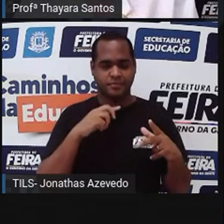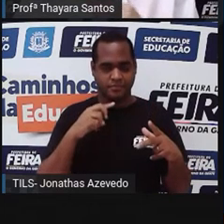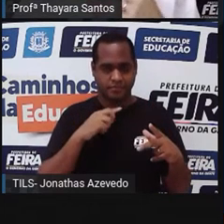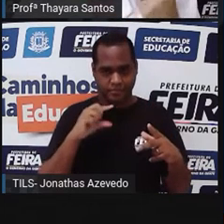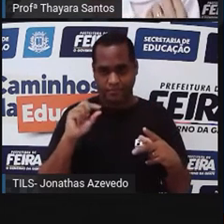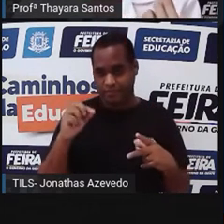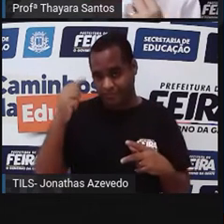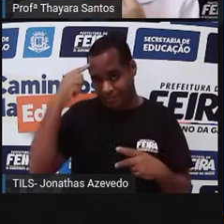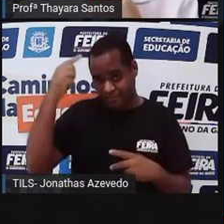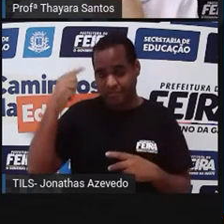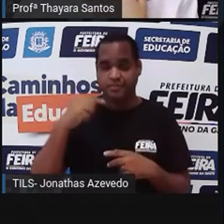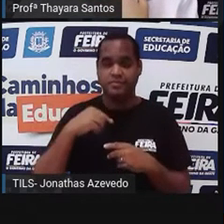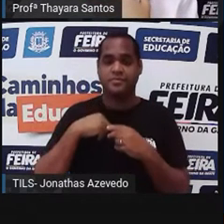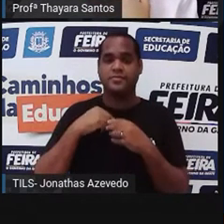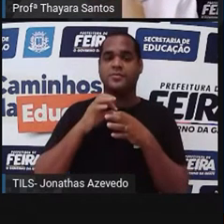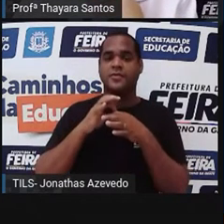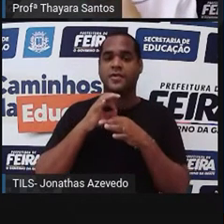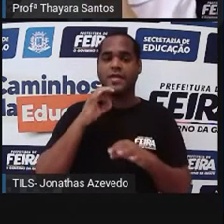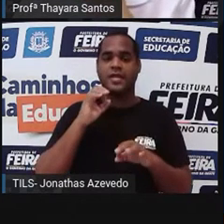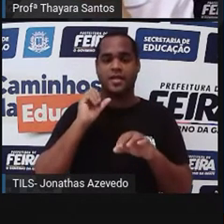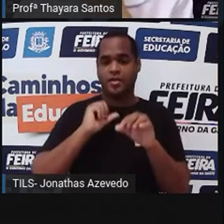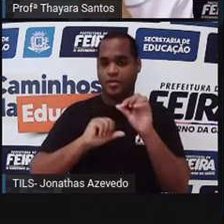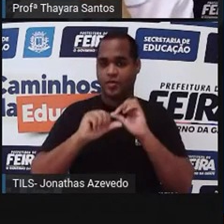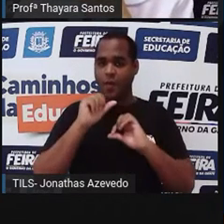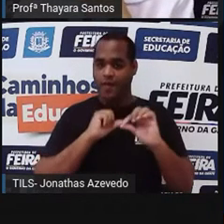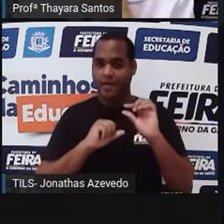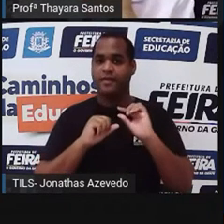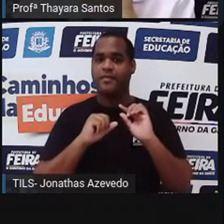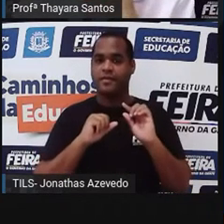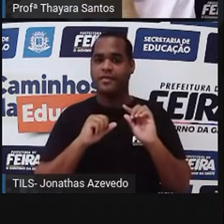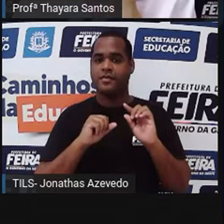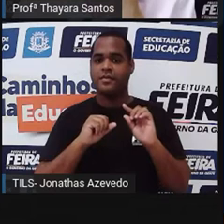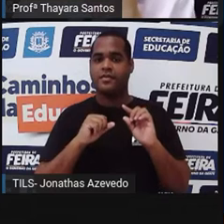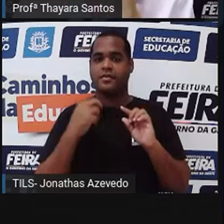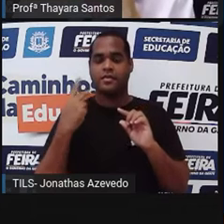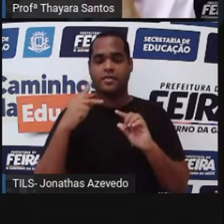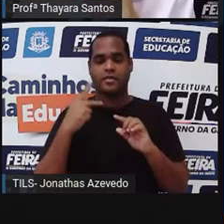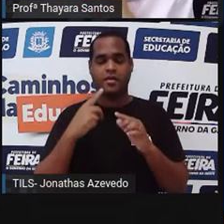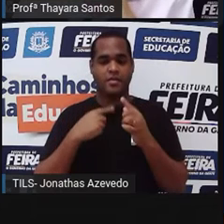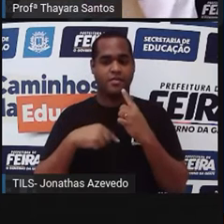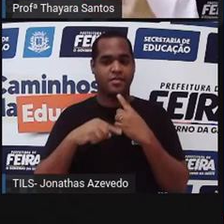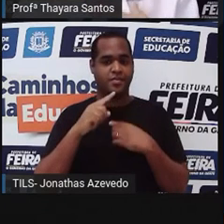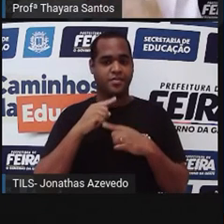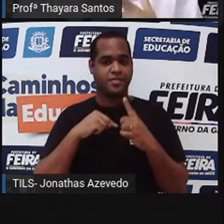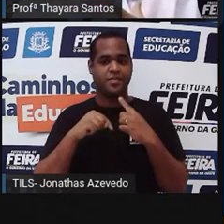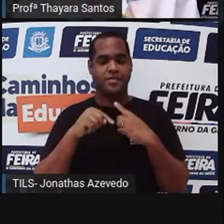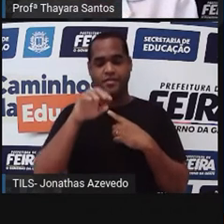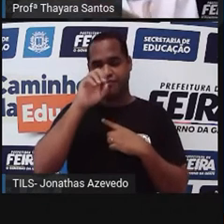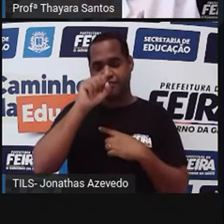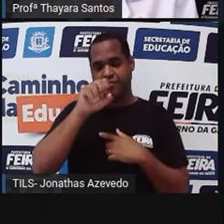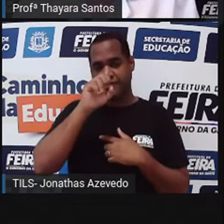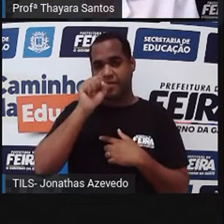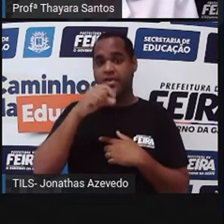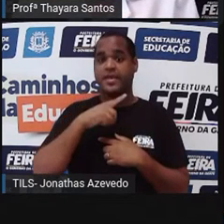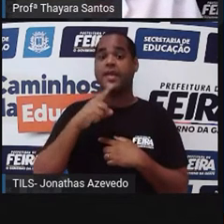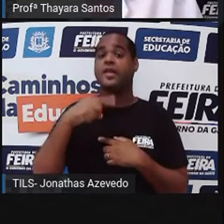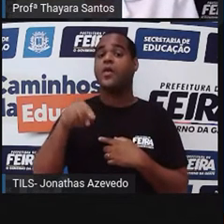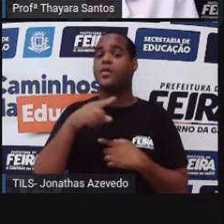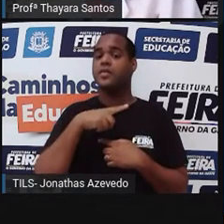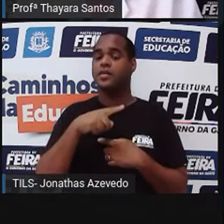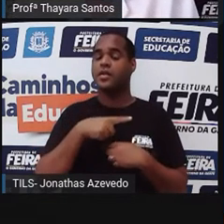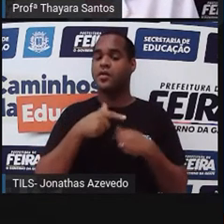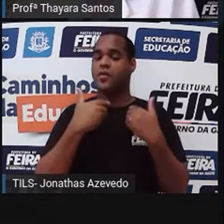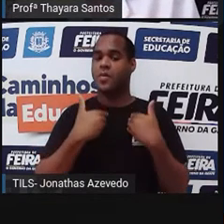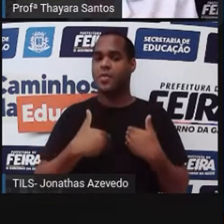esôfago, ele foi parar na epiglote e está querendo ir para o sistema respiratório. Então, o nosso corpo, como reflexo, ele